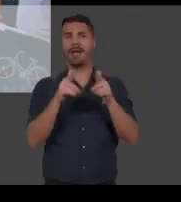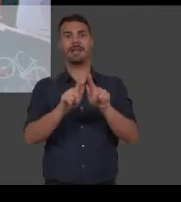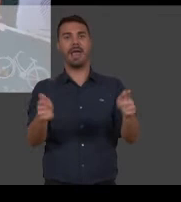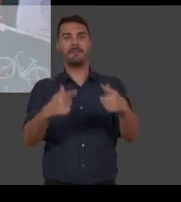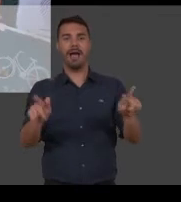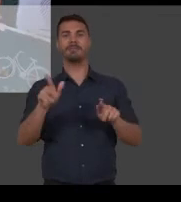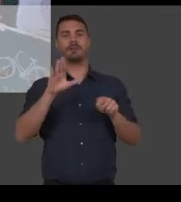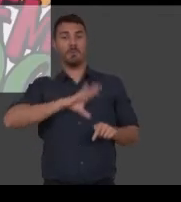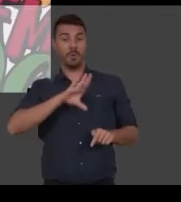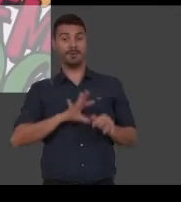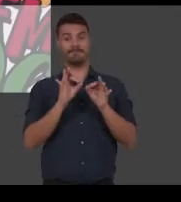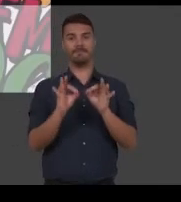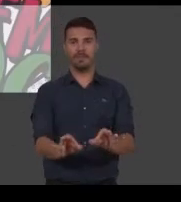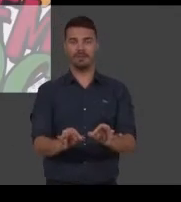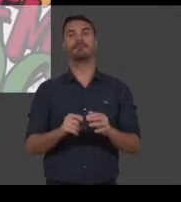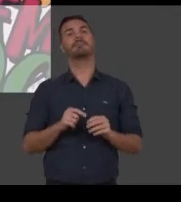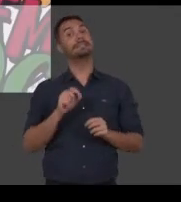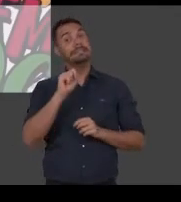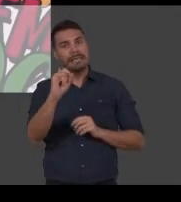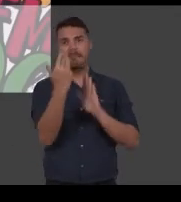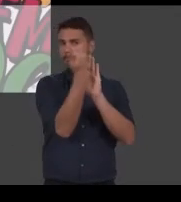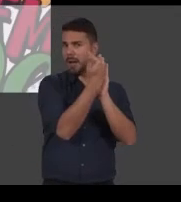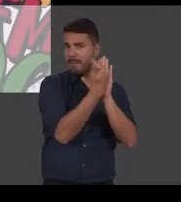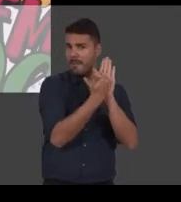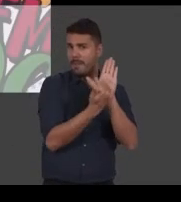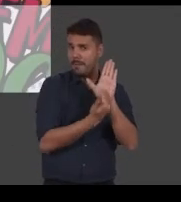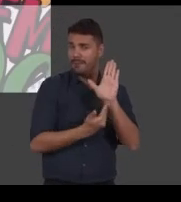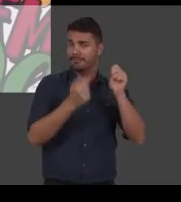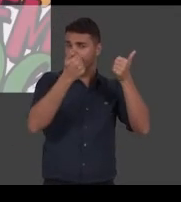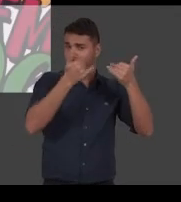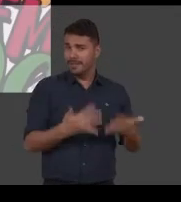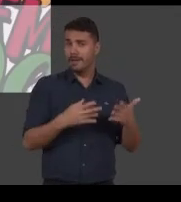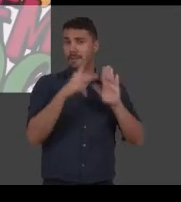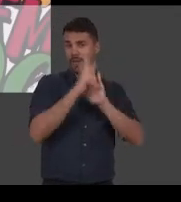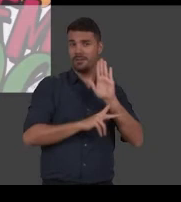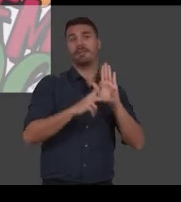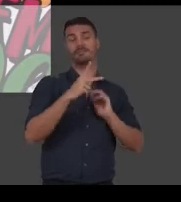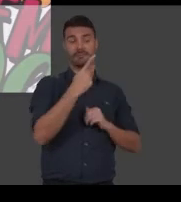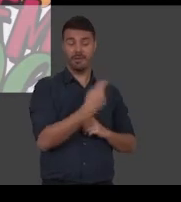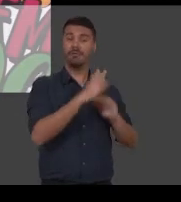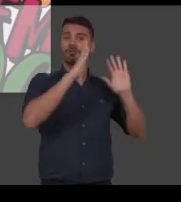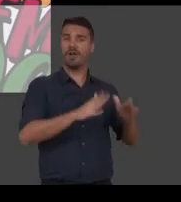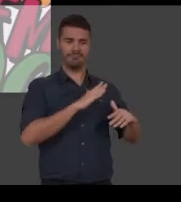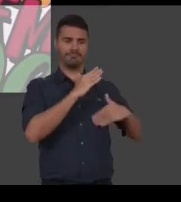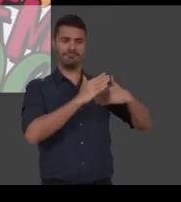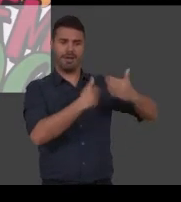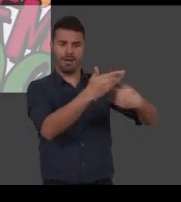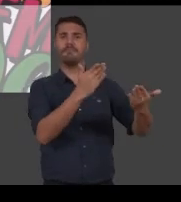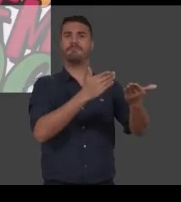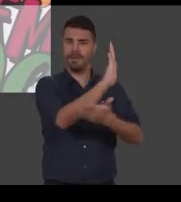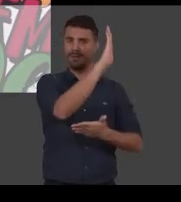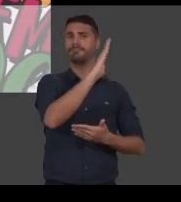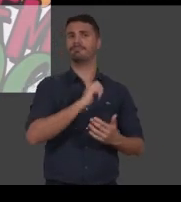uso da nossa língua portuguesa. Se você observar tudo isso que falamos aqui na construção do seu projeto de lei, já terá dado um grande passo para sua